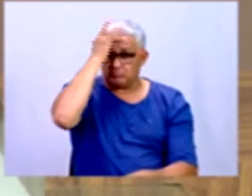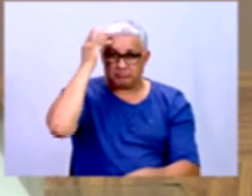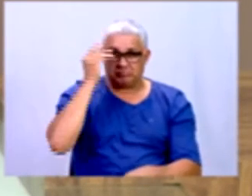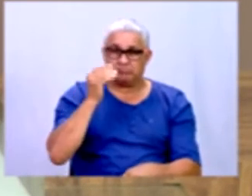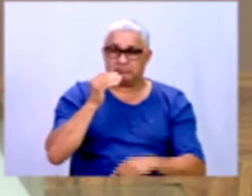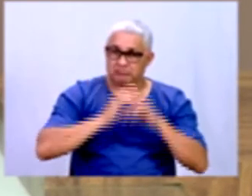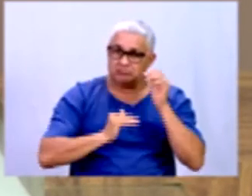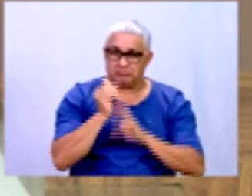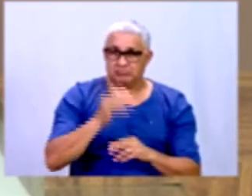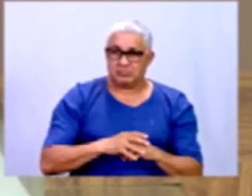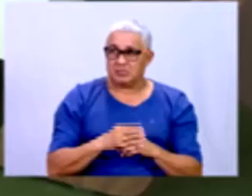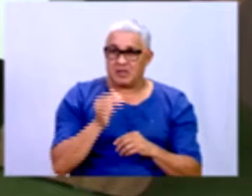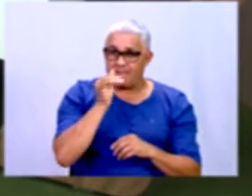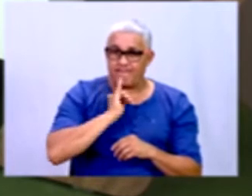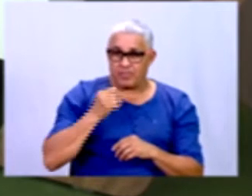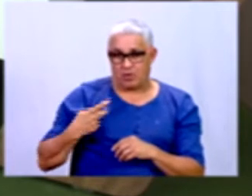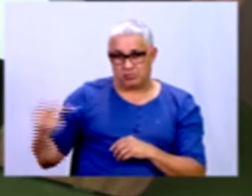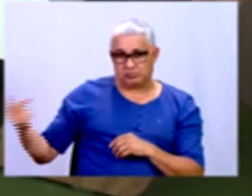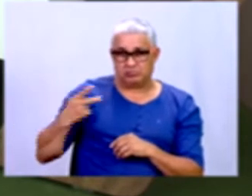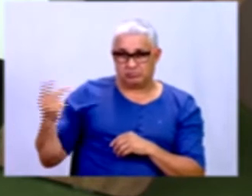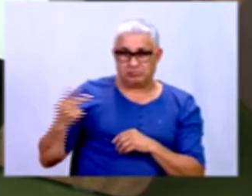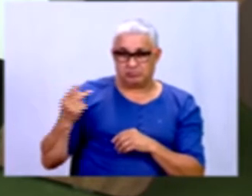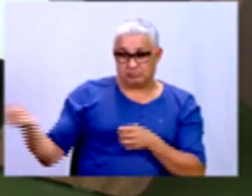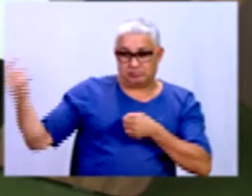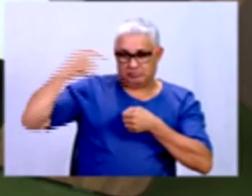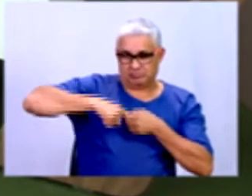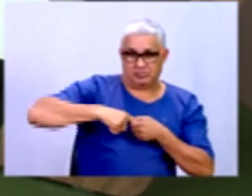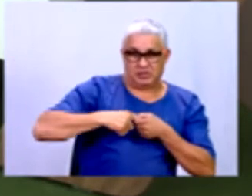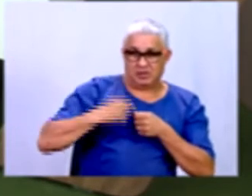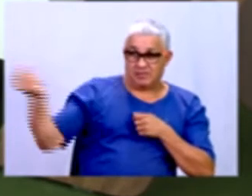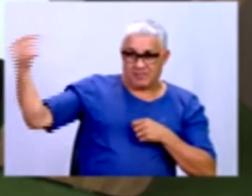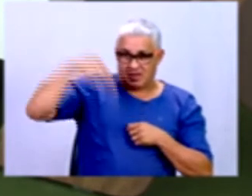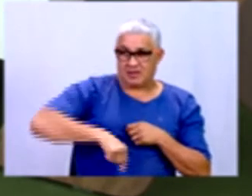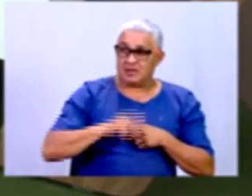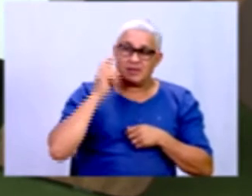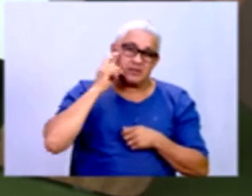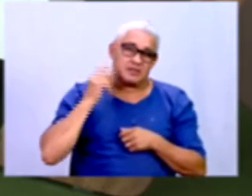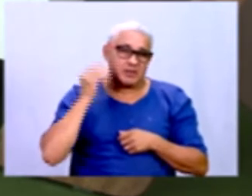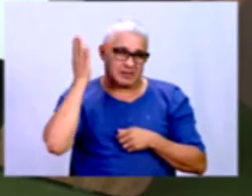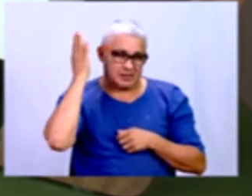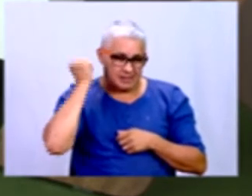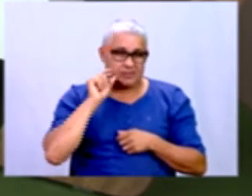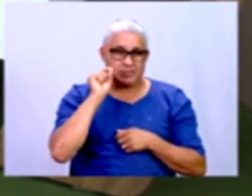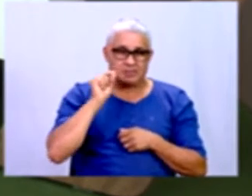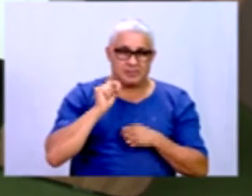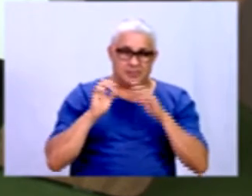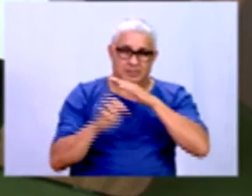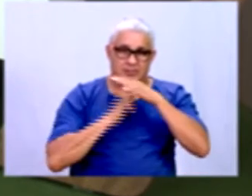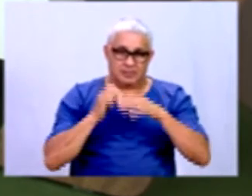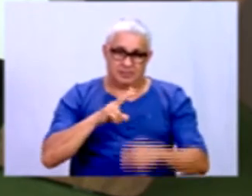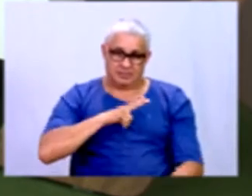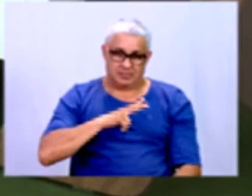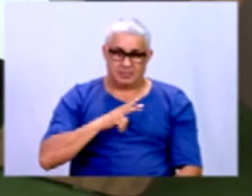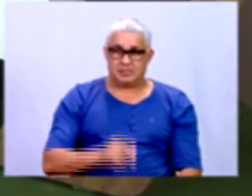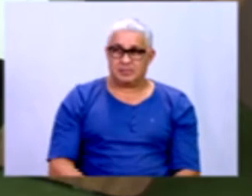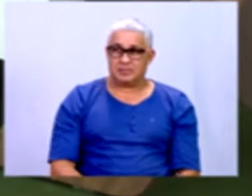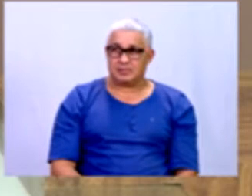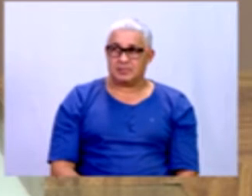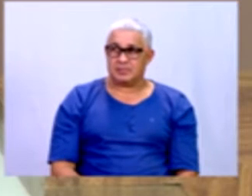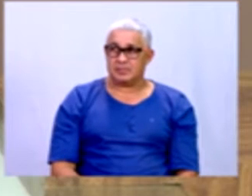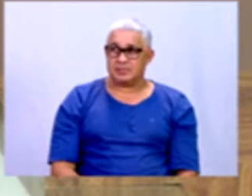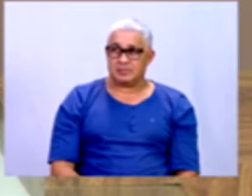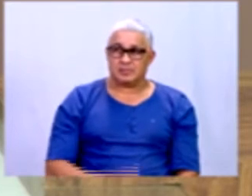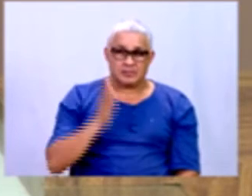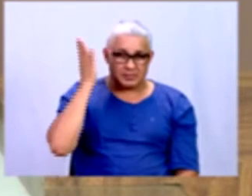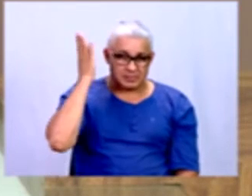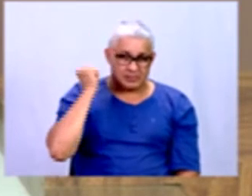importante, né, nós dois viemos de grandes organizações antes de estarmos aqui, a sabe bem do que é organizações privadas, né, principalmente, a gente